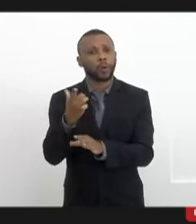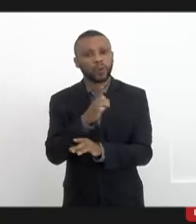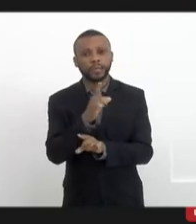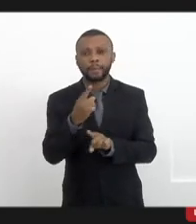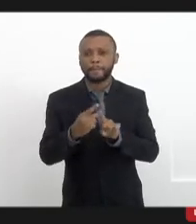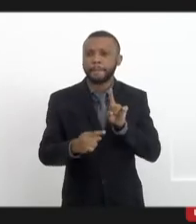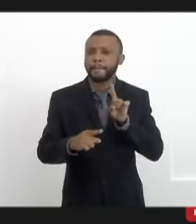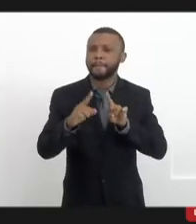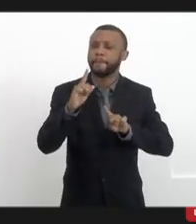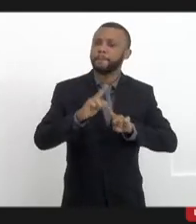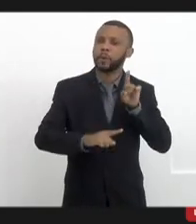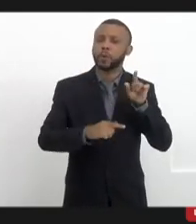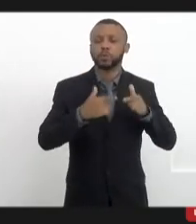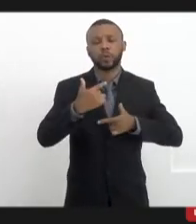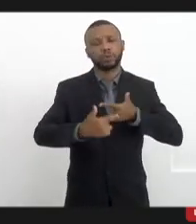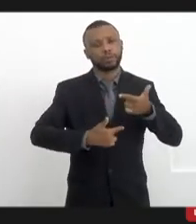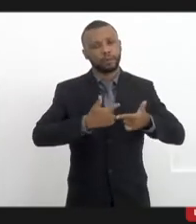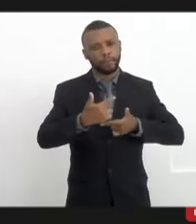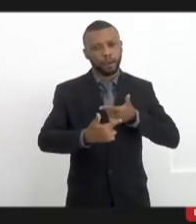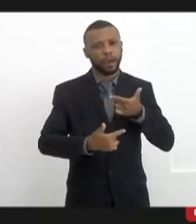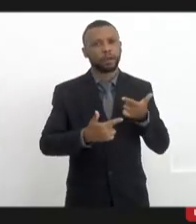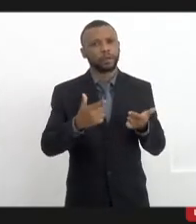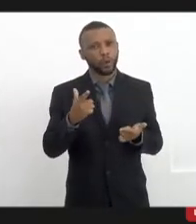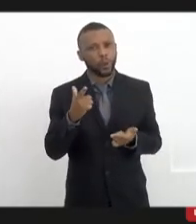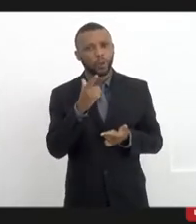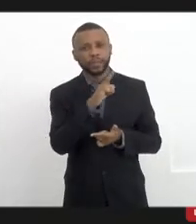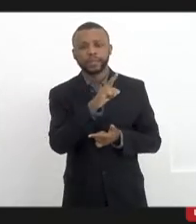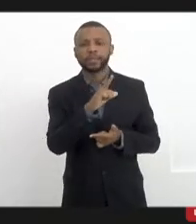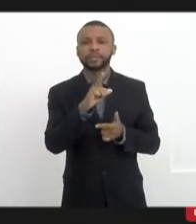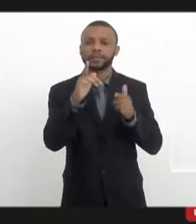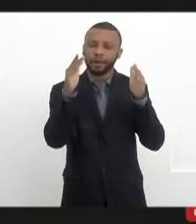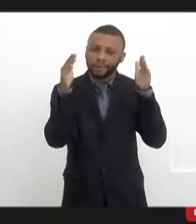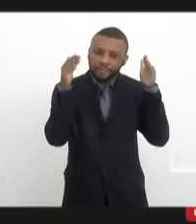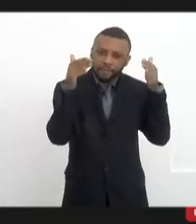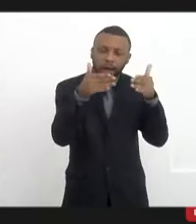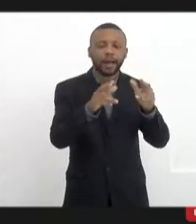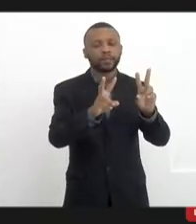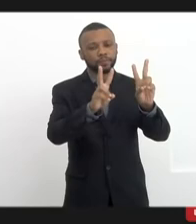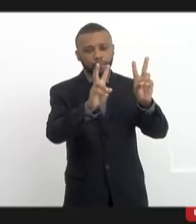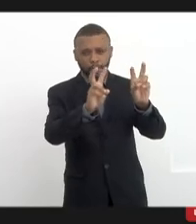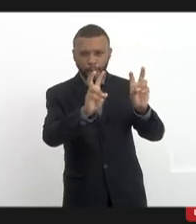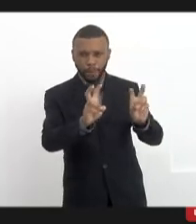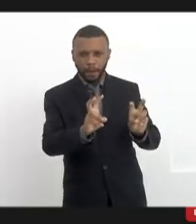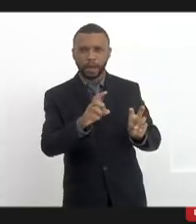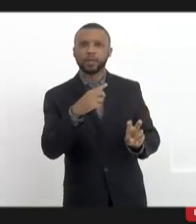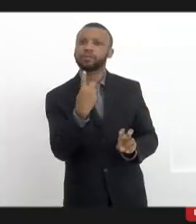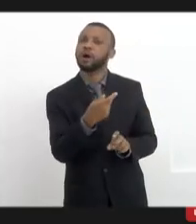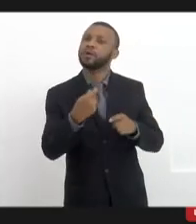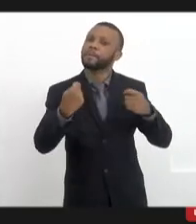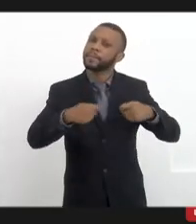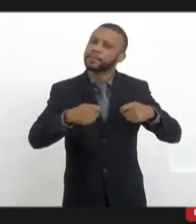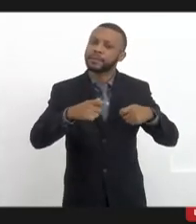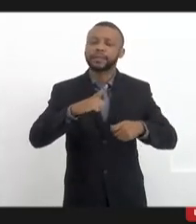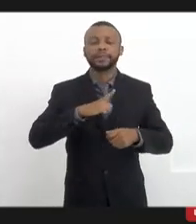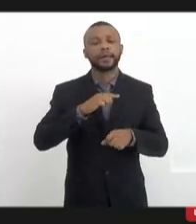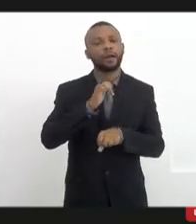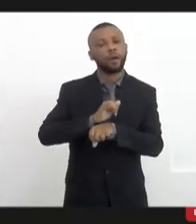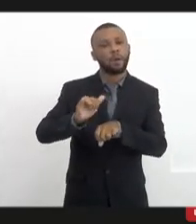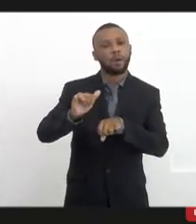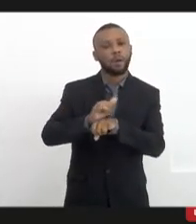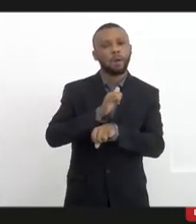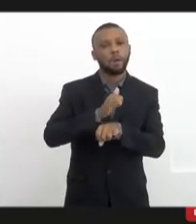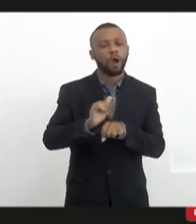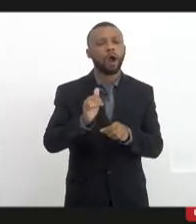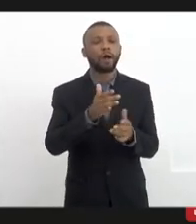e conseguir estar focado só nisso. A gente precisa ter outros meios